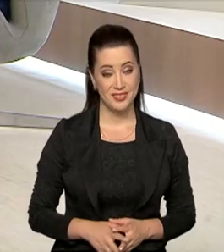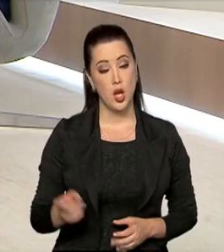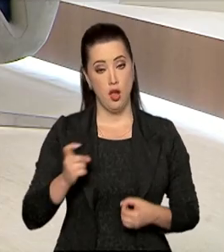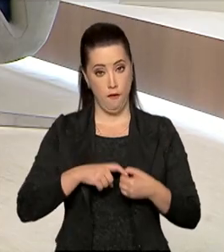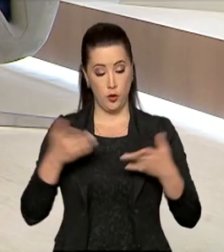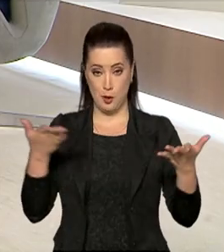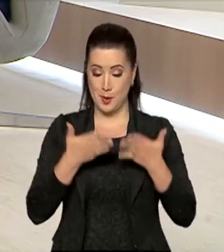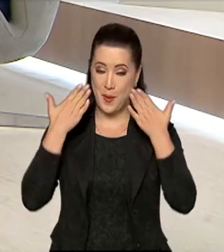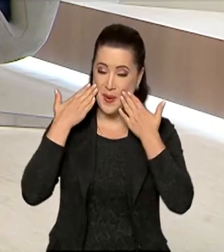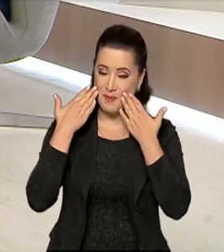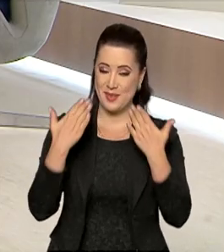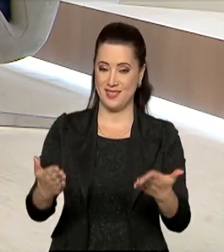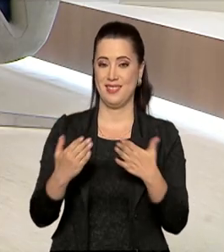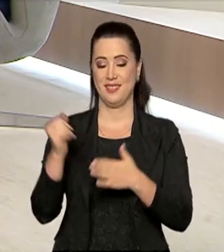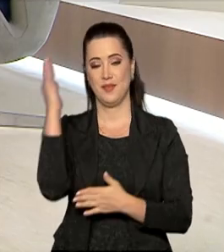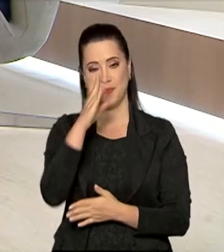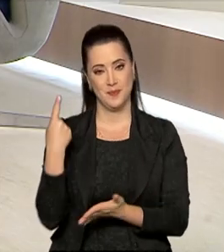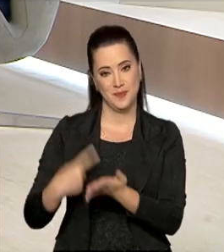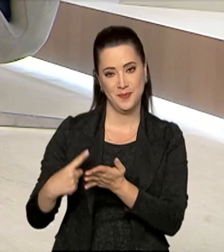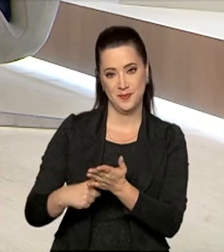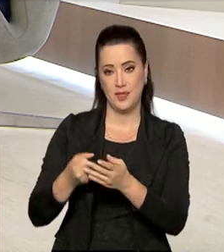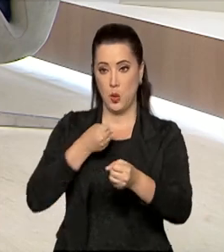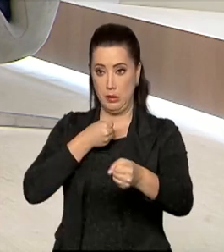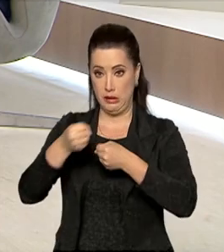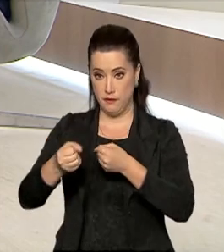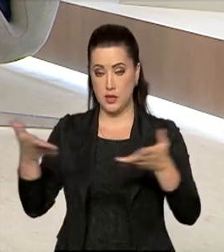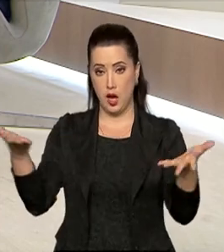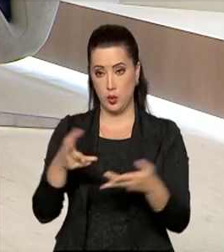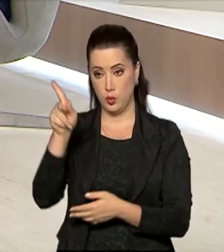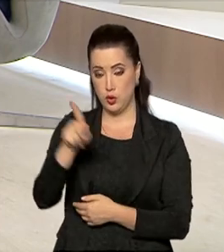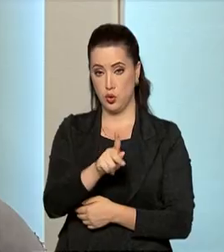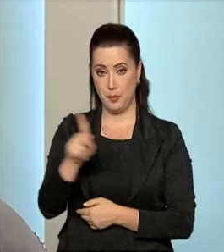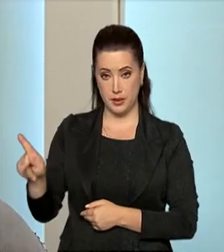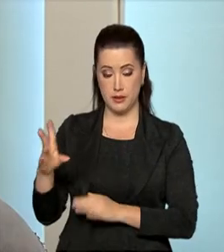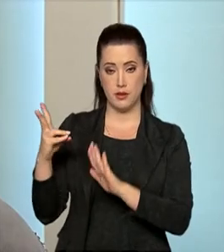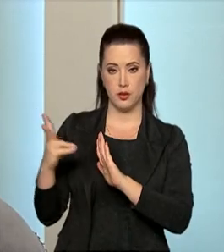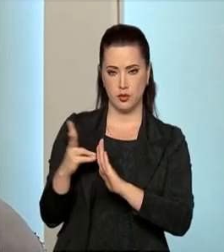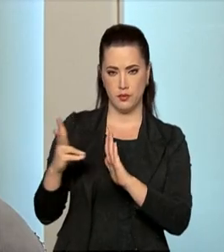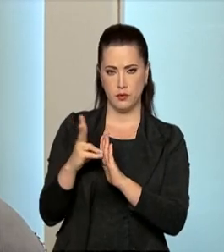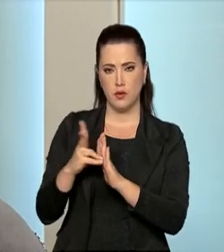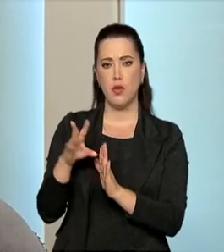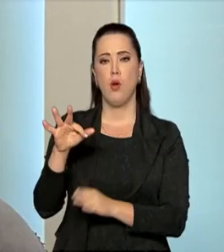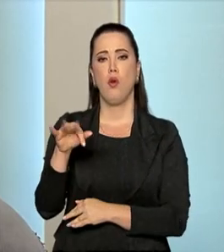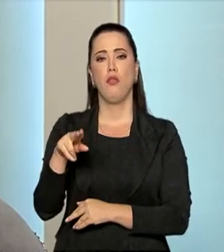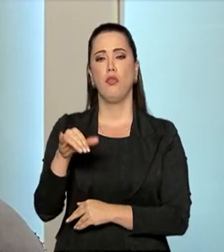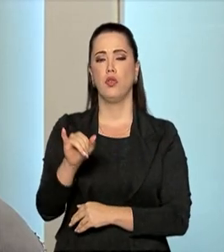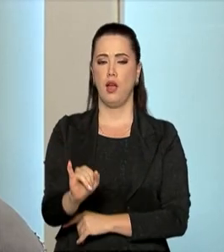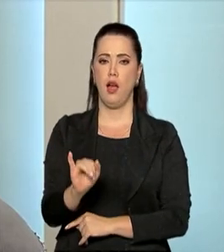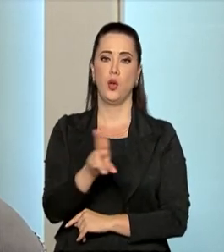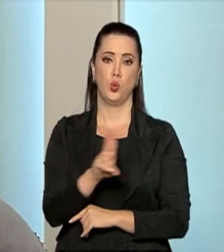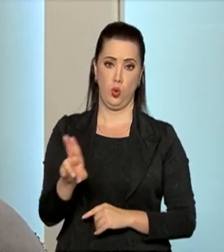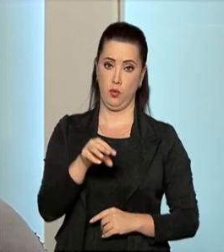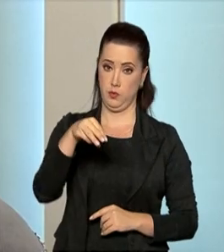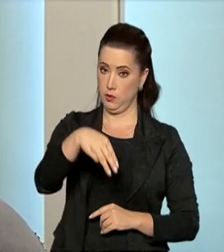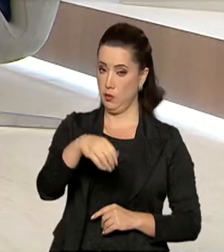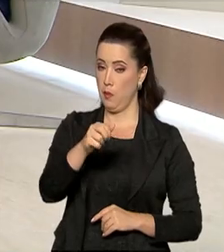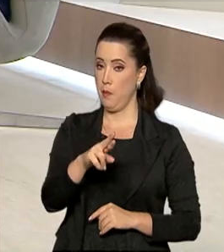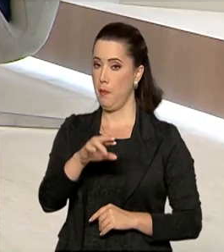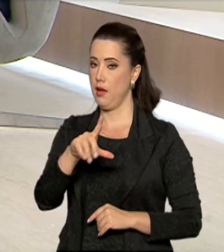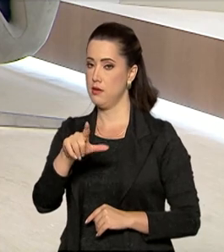Voltamos com o Brasil em Pauta. O entrevistado do programa de hoje é o presidente da FUNAI, Fundação Nacional do Índio, Marcelo Xavier.